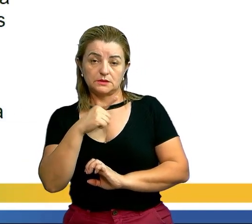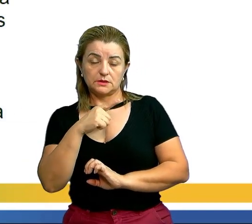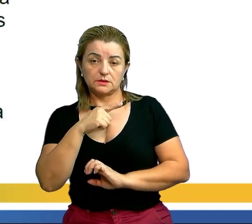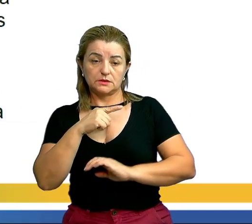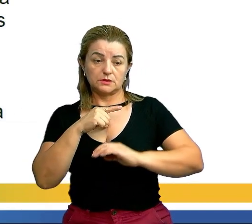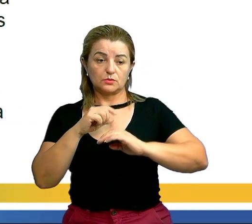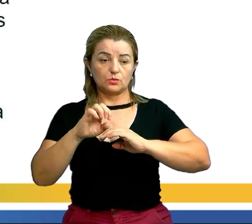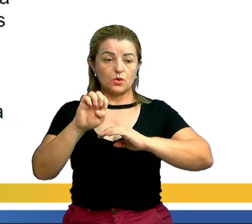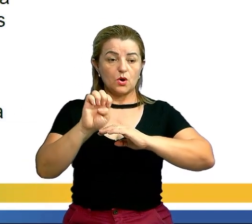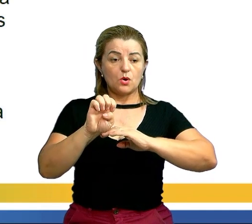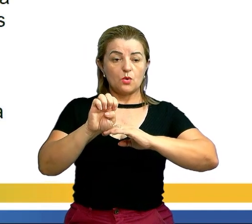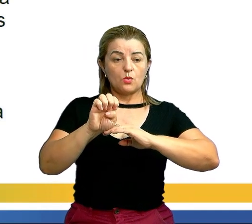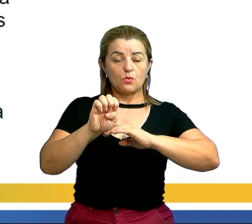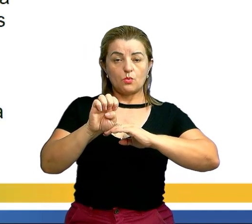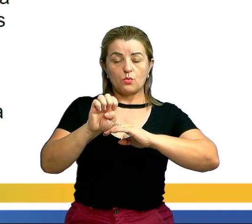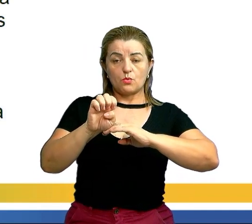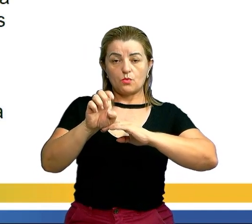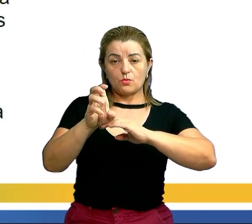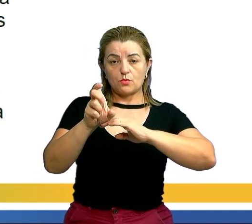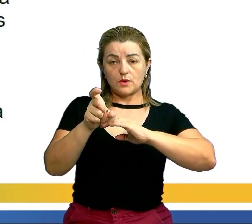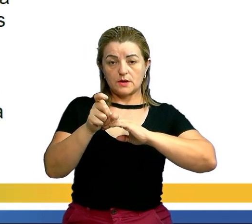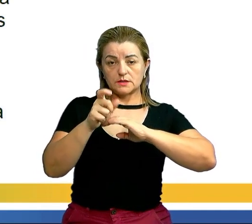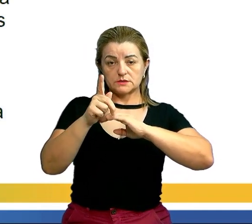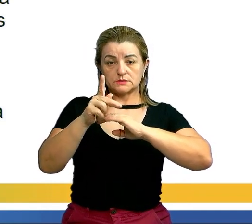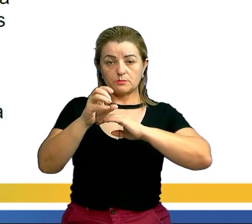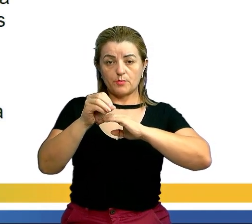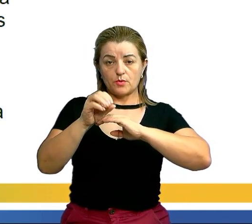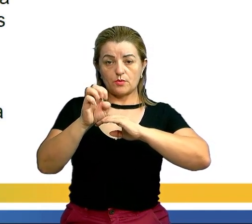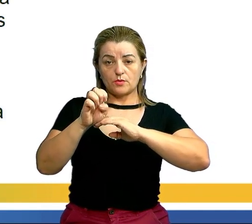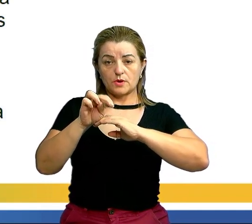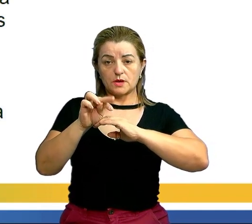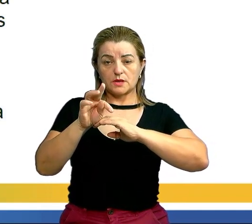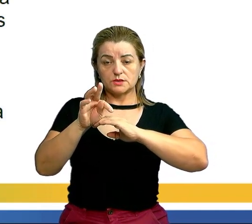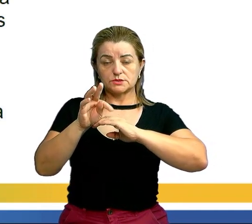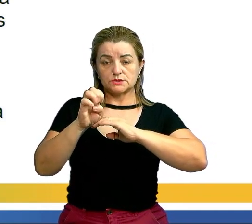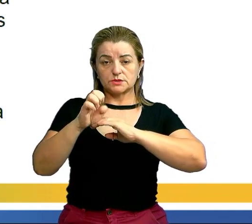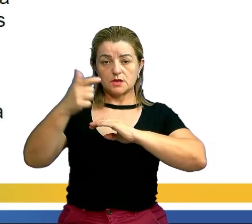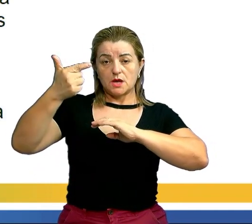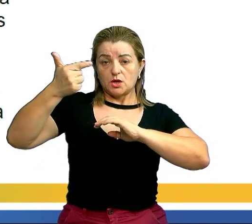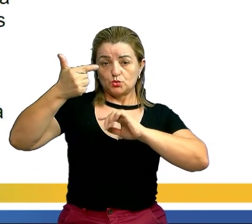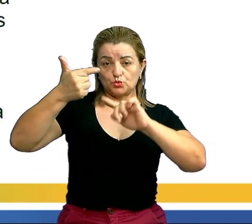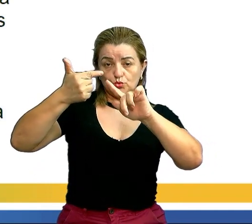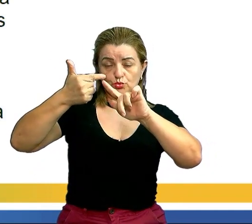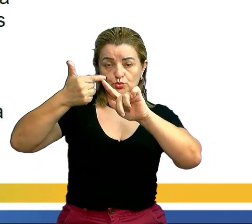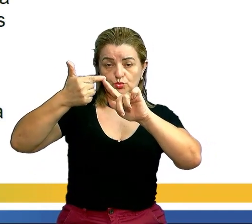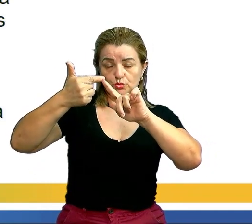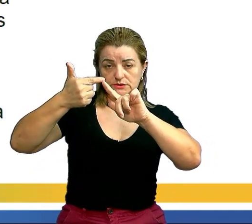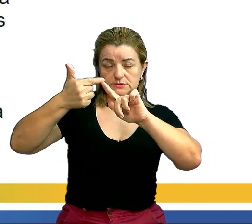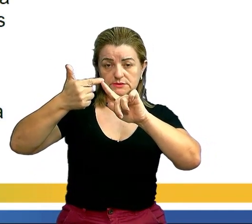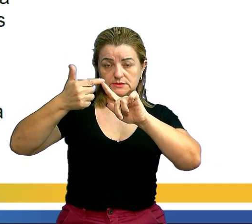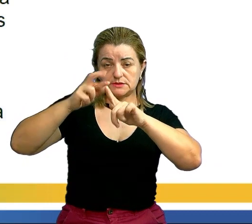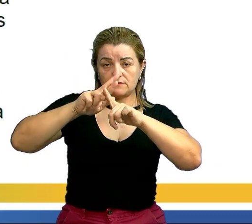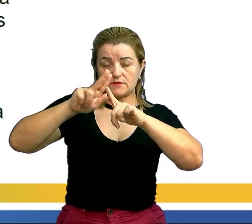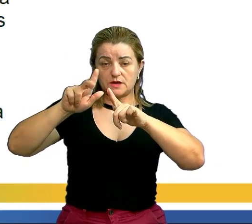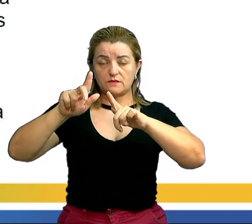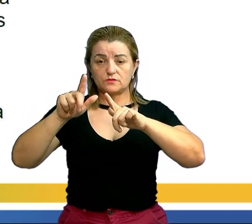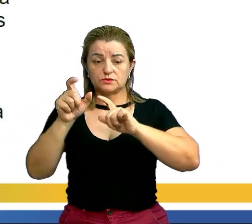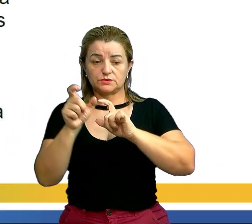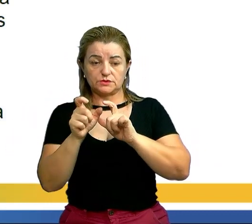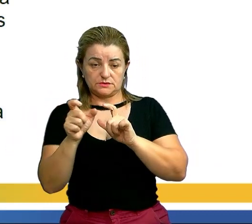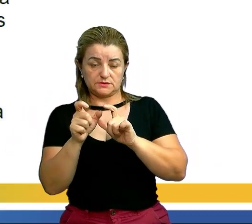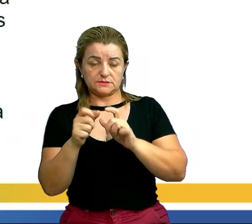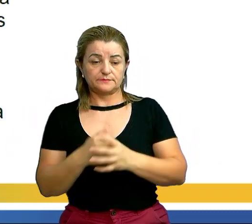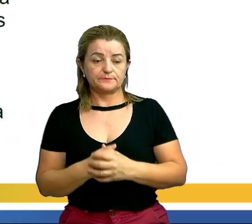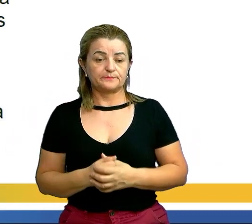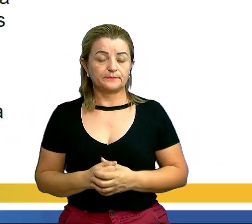expoente 2 na variável X. Onde eu tenho que saber que A, B e C são os coeficientes da